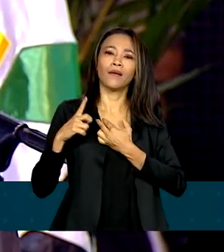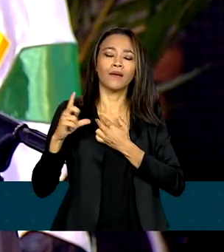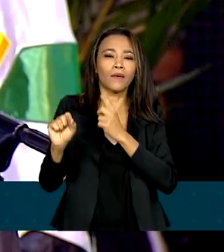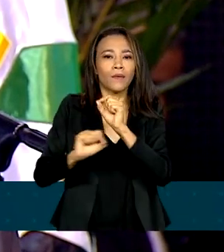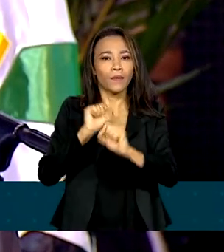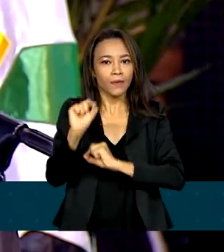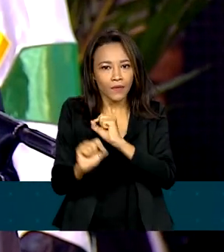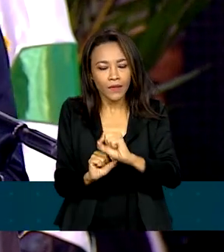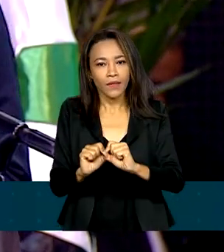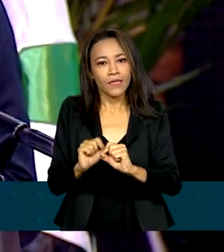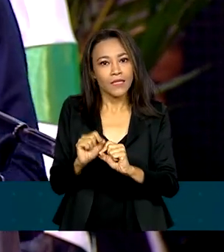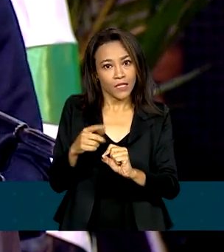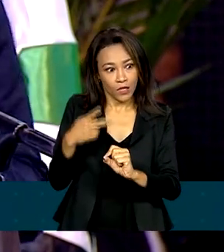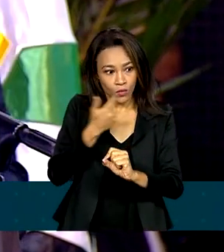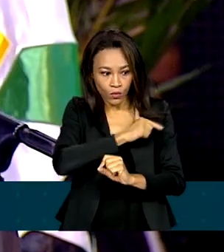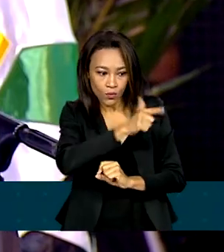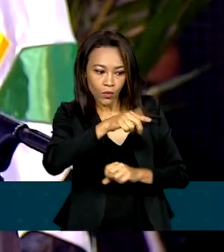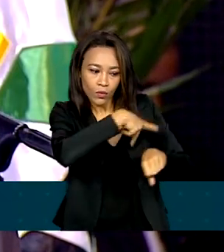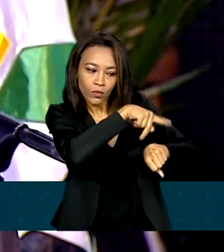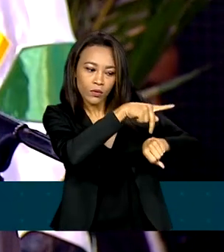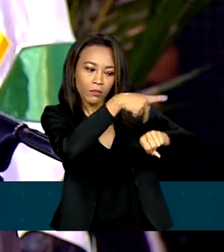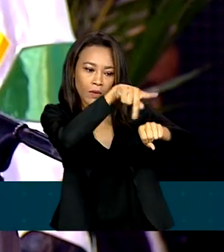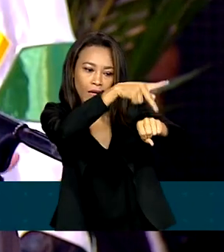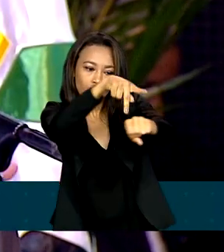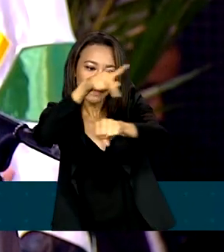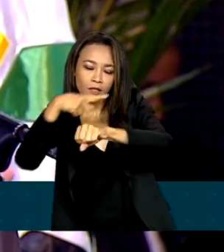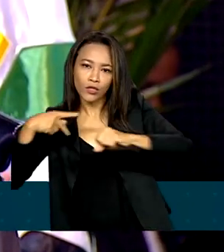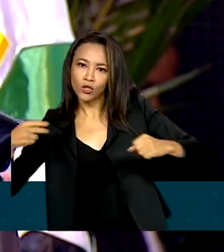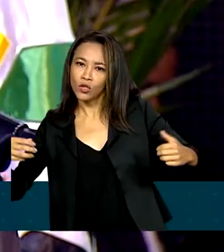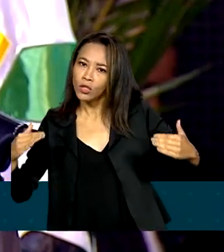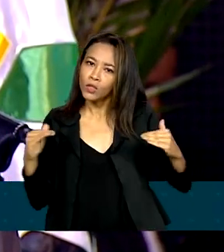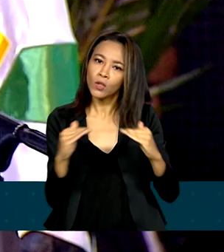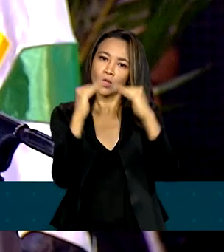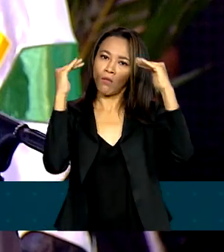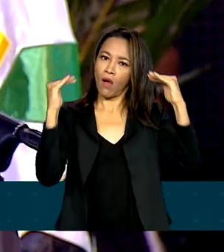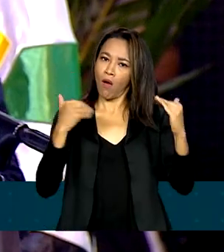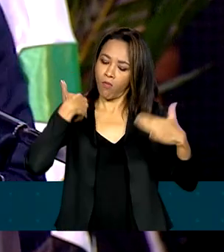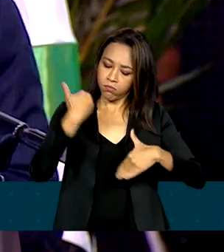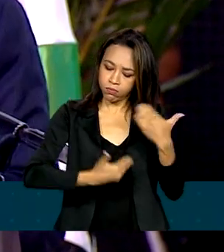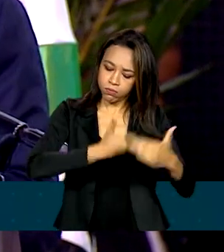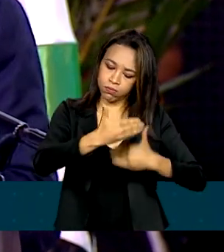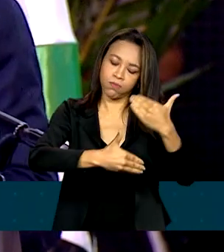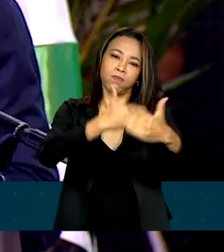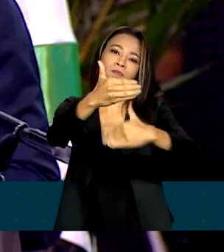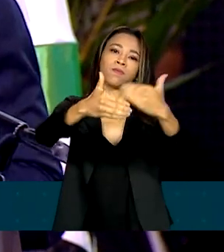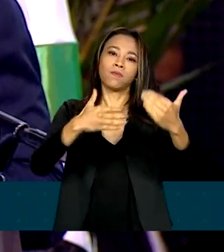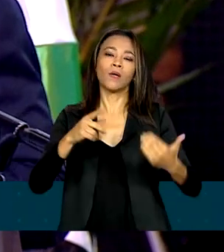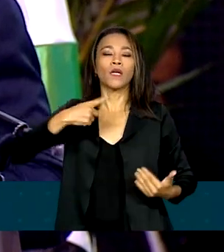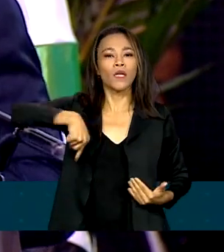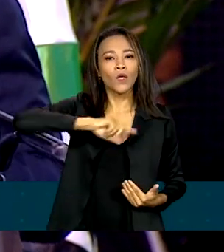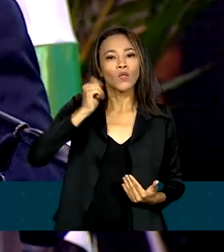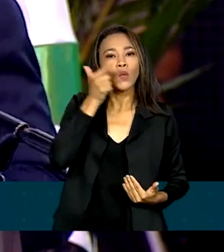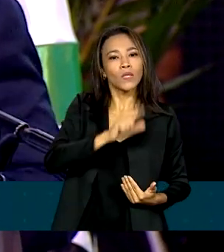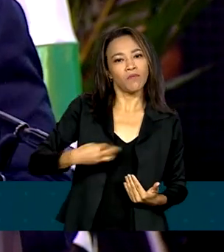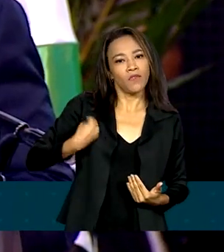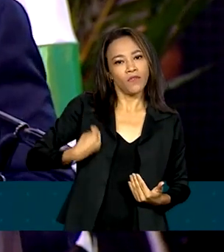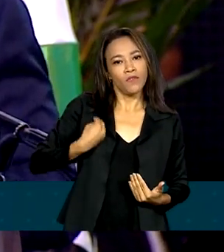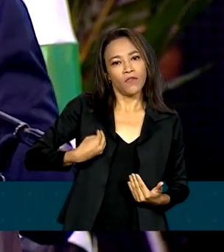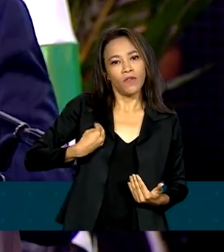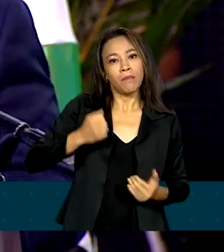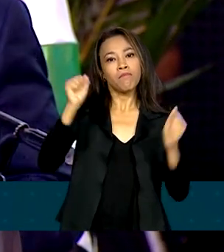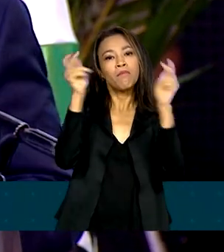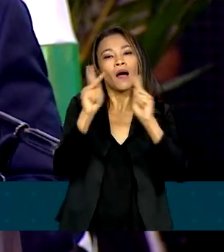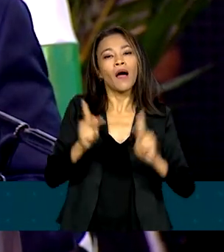fazer com que os outros países cresçam junto conosco para que a gente possa viver num continente de paz,